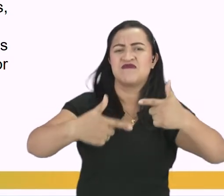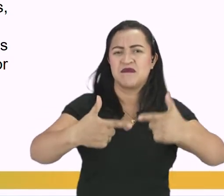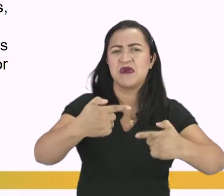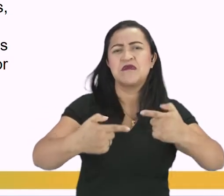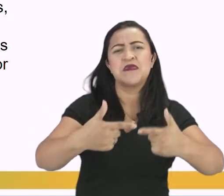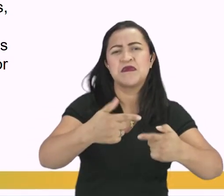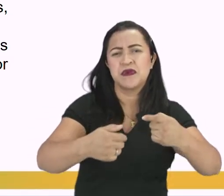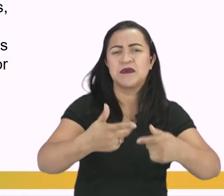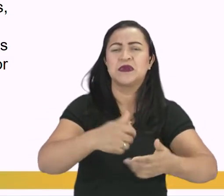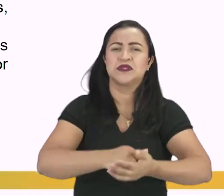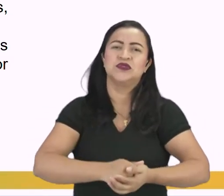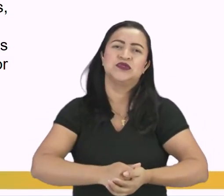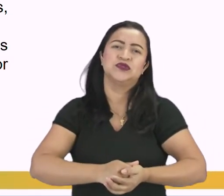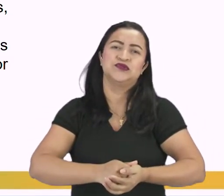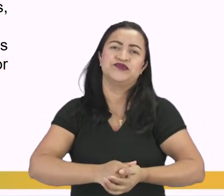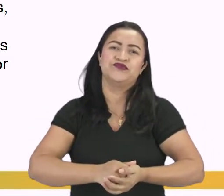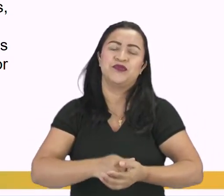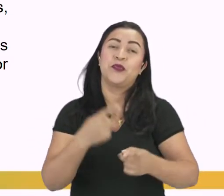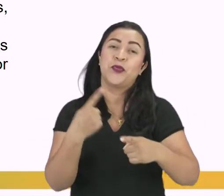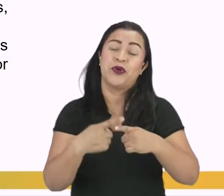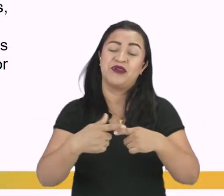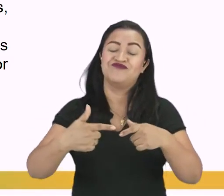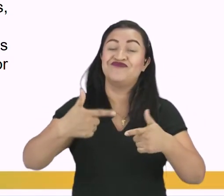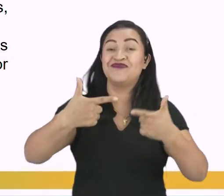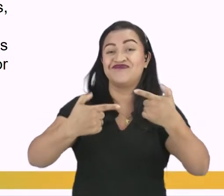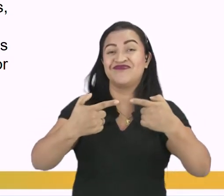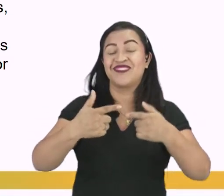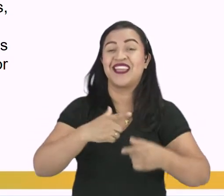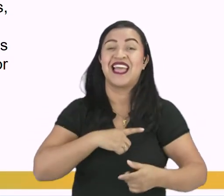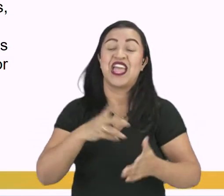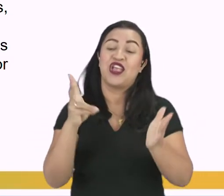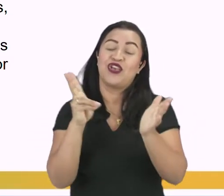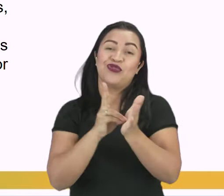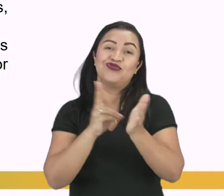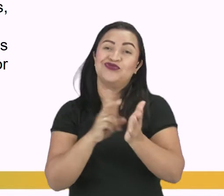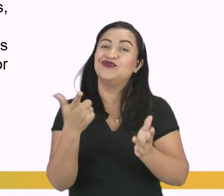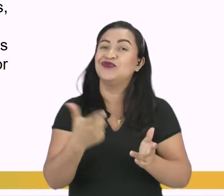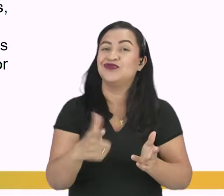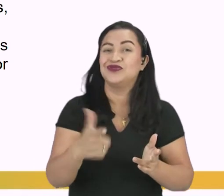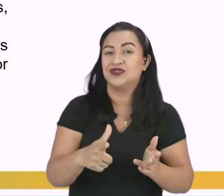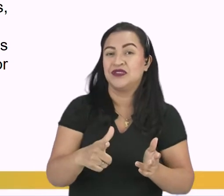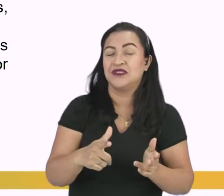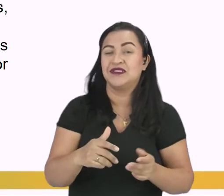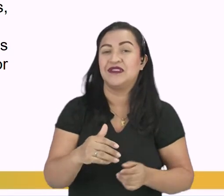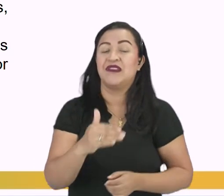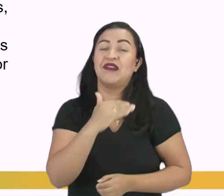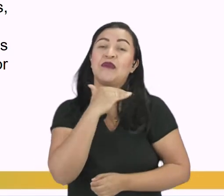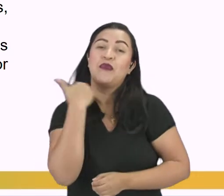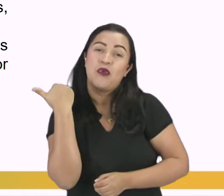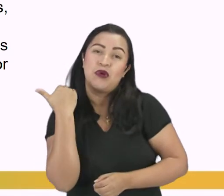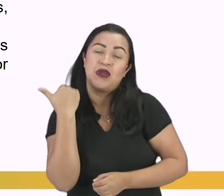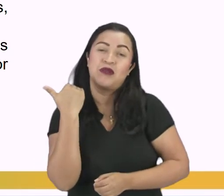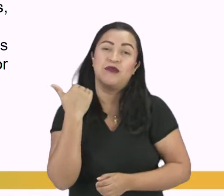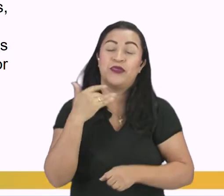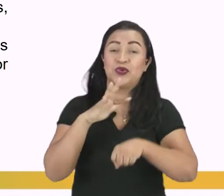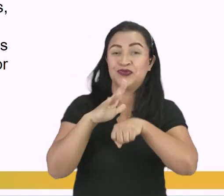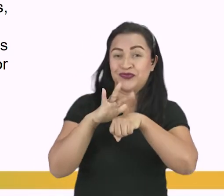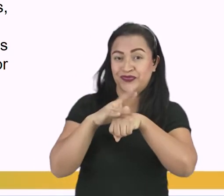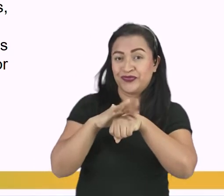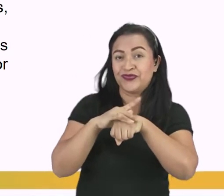superioridade de armas e doenças epidêmicas transmitidas por eles, que